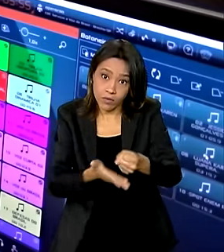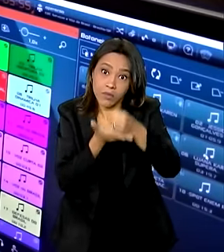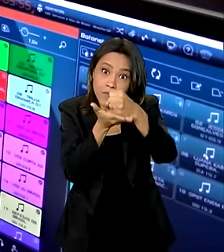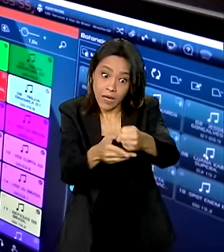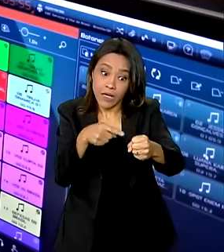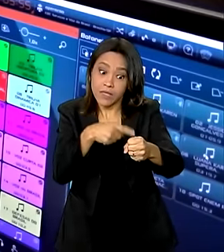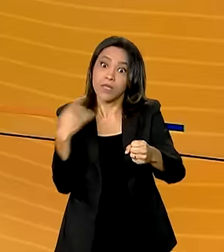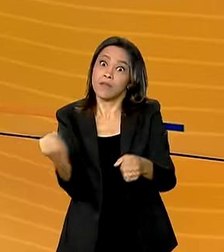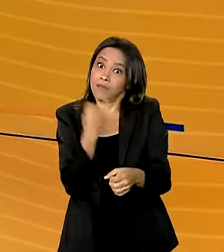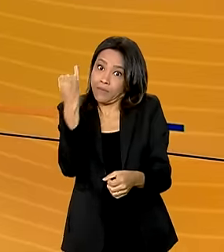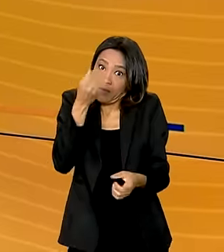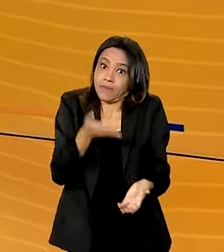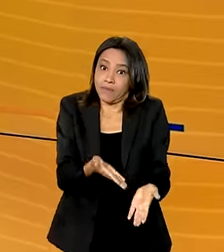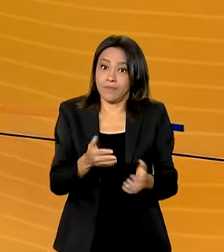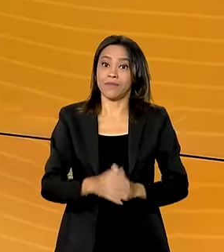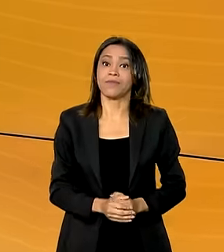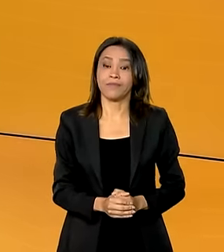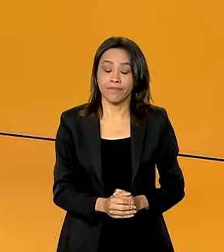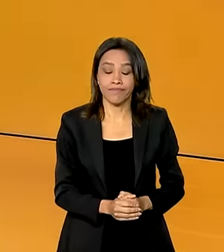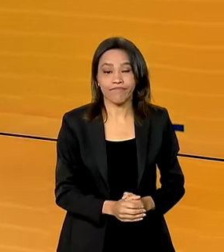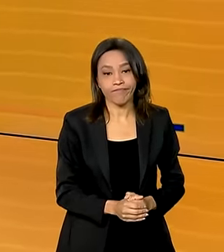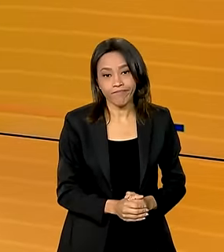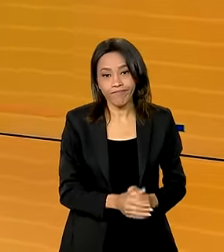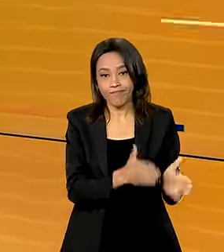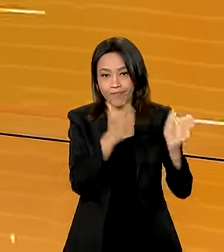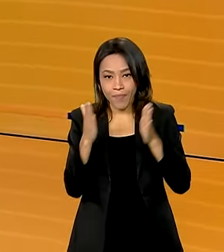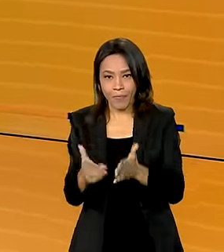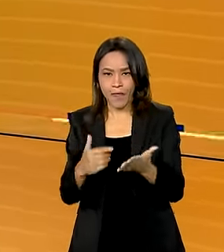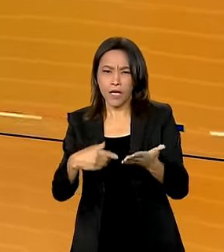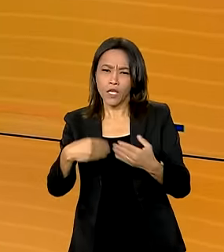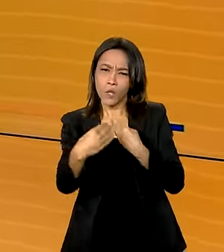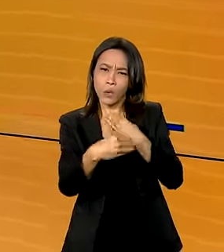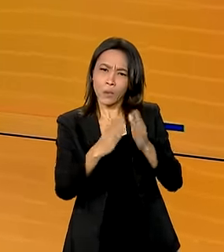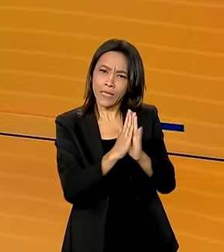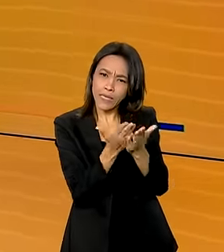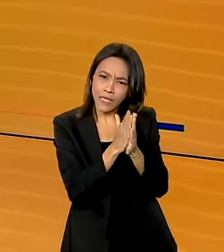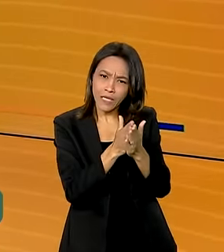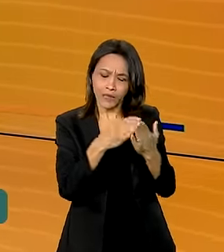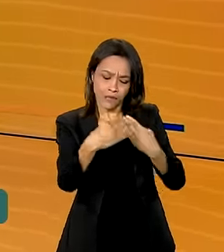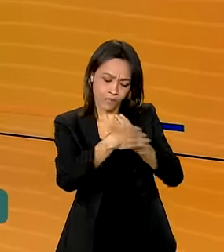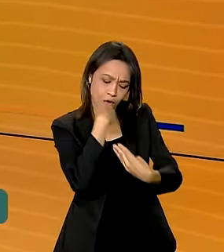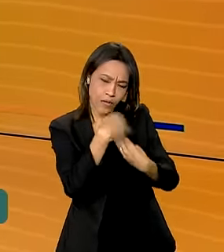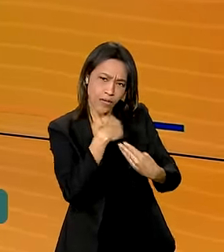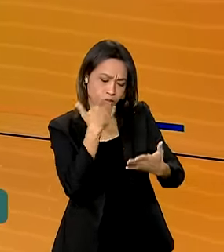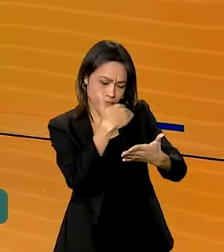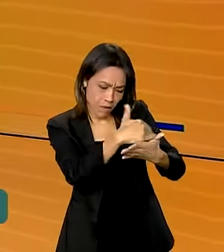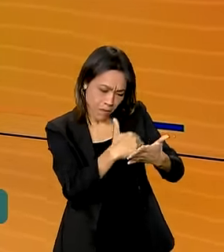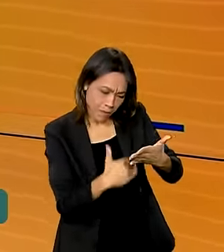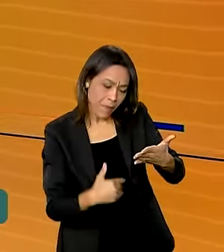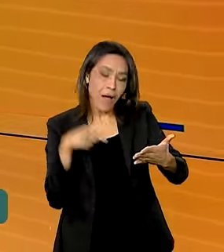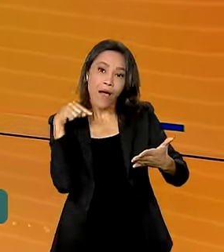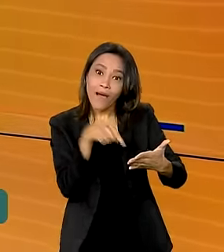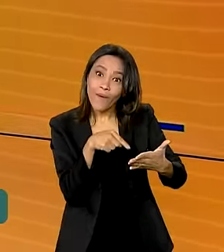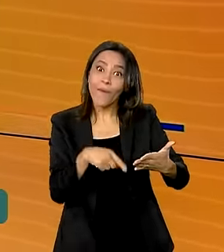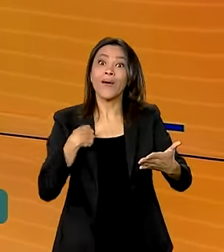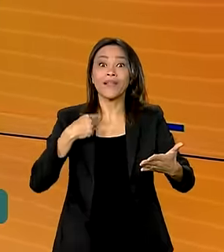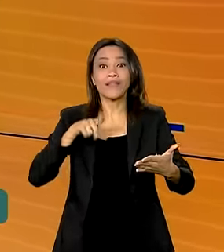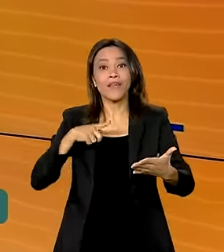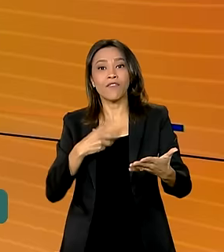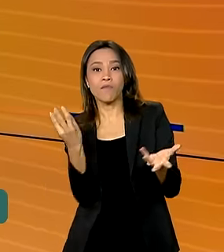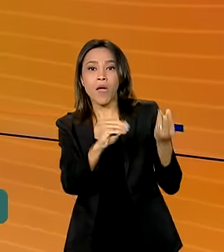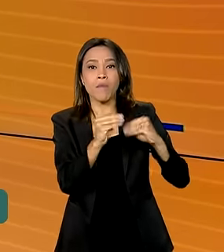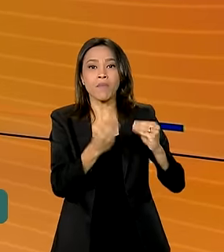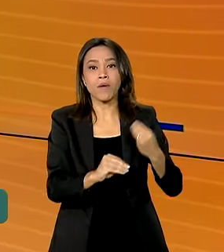super antenado com isso. E o Guia Brasileiro de Ocupações acaba de ser atualizado e recebeu a inclusão de